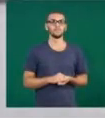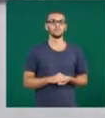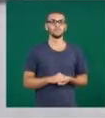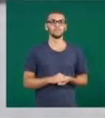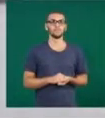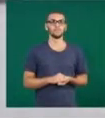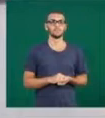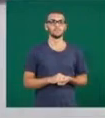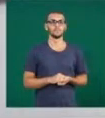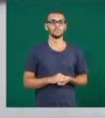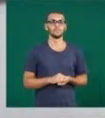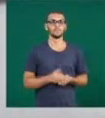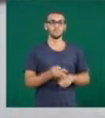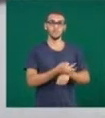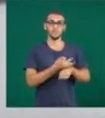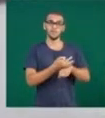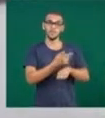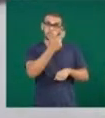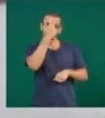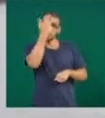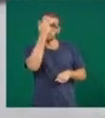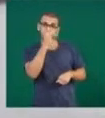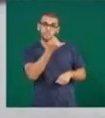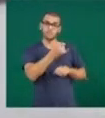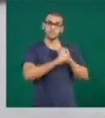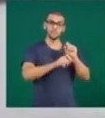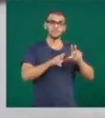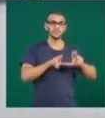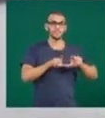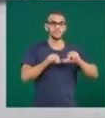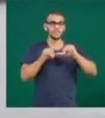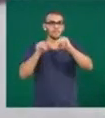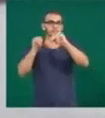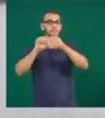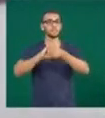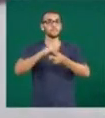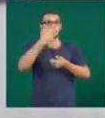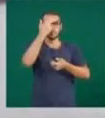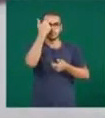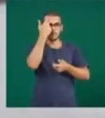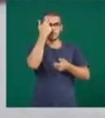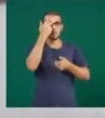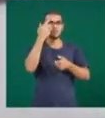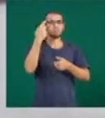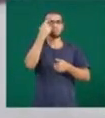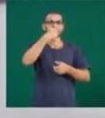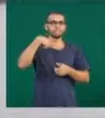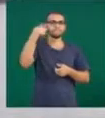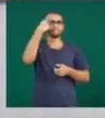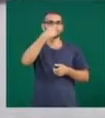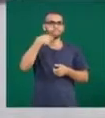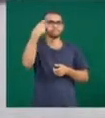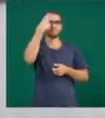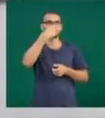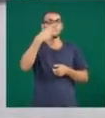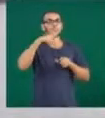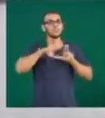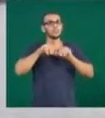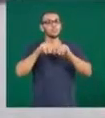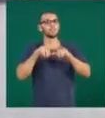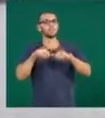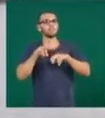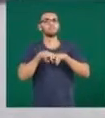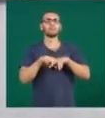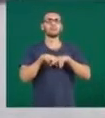Período de férias, tem gente que aproveita para viajar. Para quem vai ficar muito tempo sentado durante a viagem, precisa estar